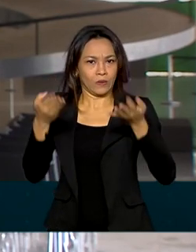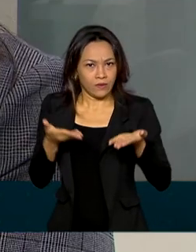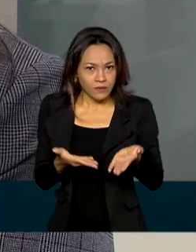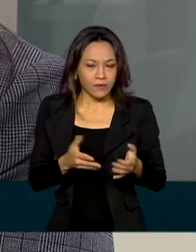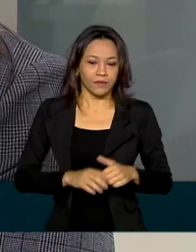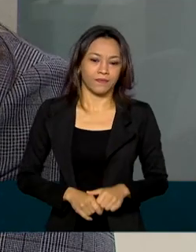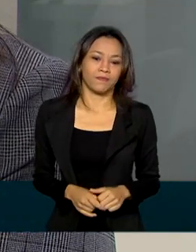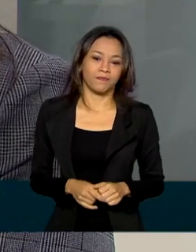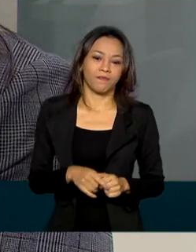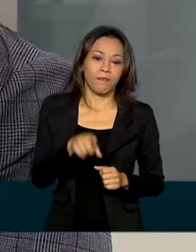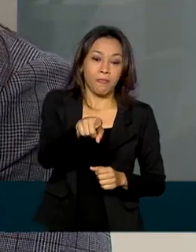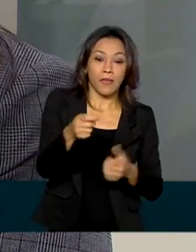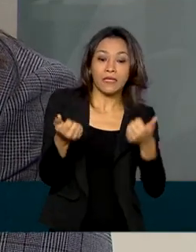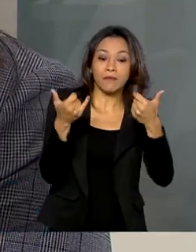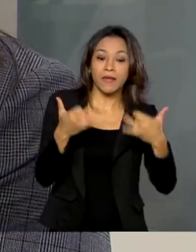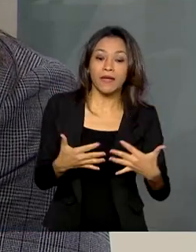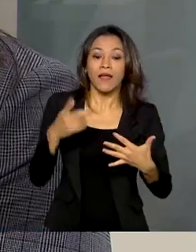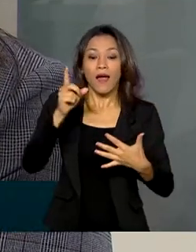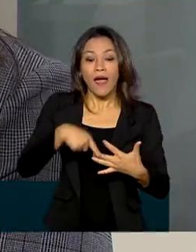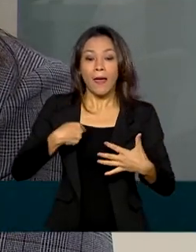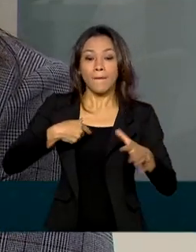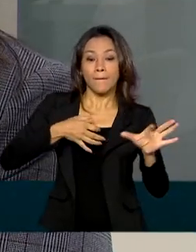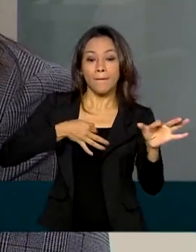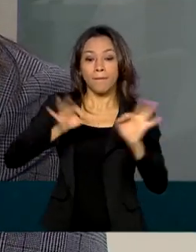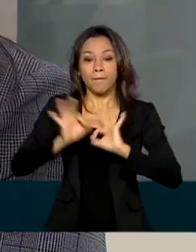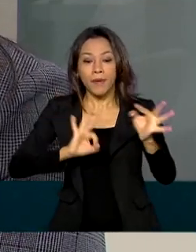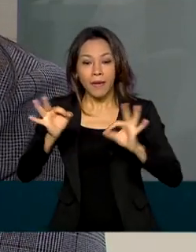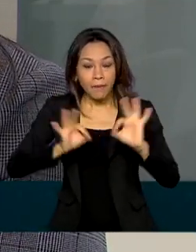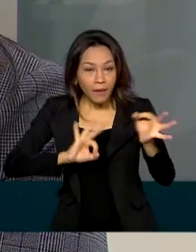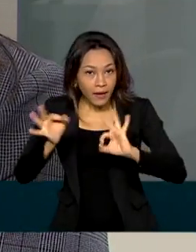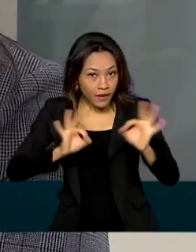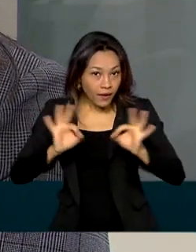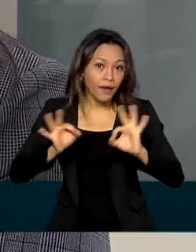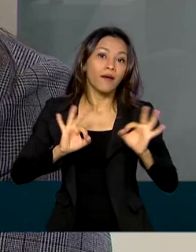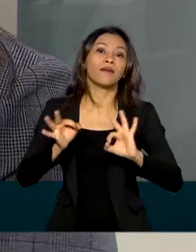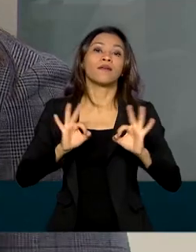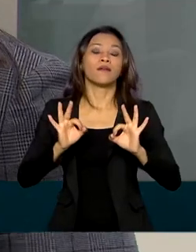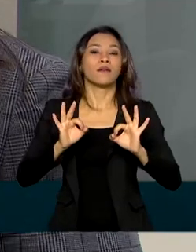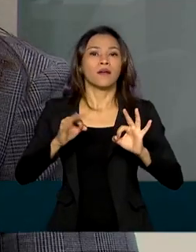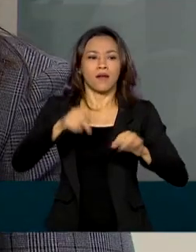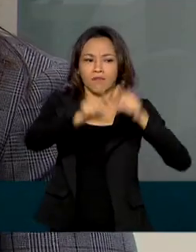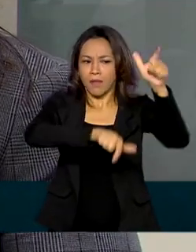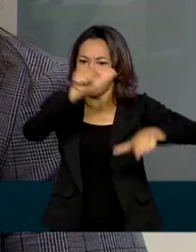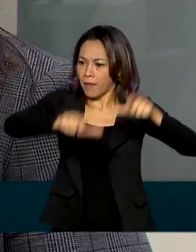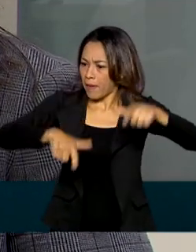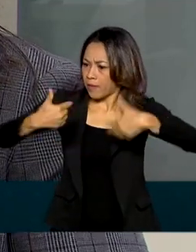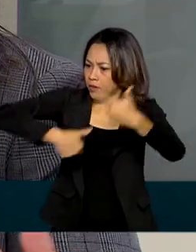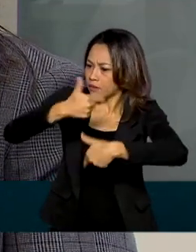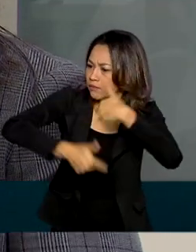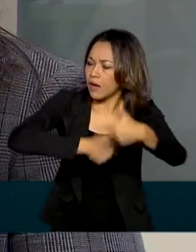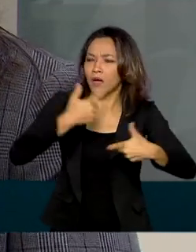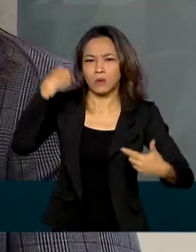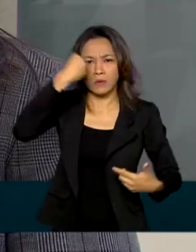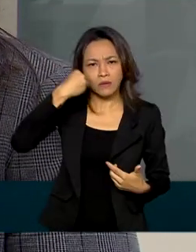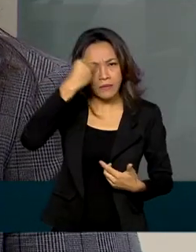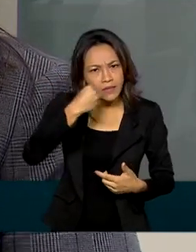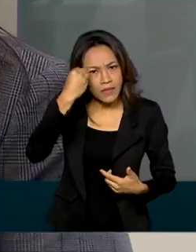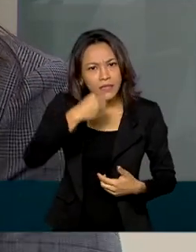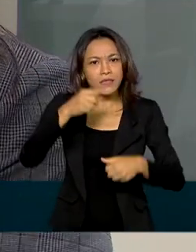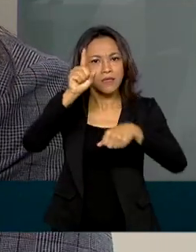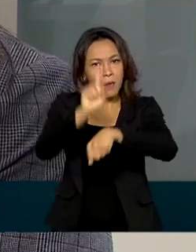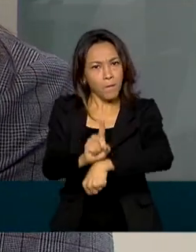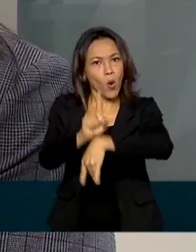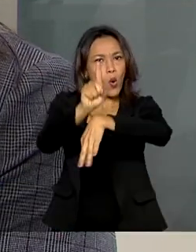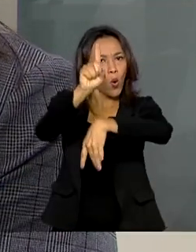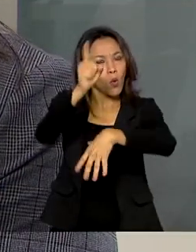É uma forma de você preparar a nossa mão de obra para o mercado de trabalho com experiência real, um satélite que foi realmente